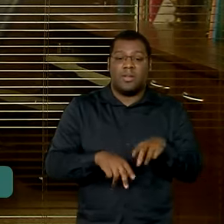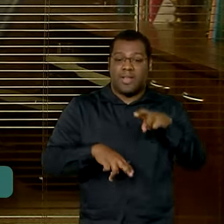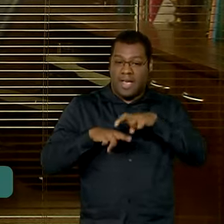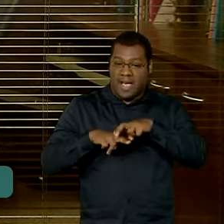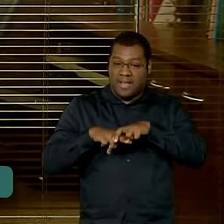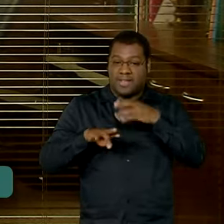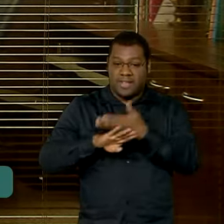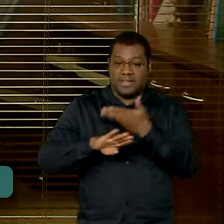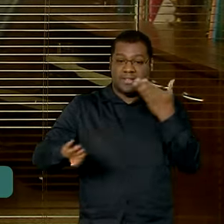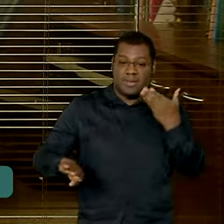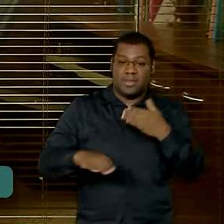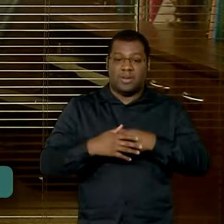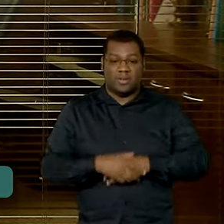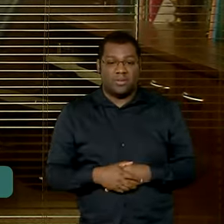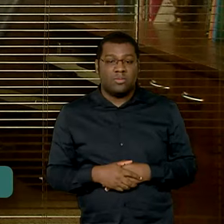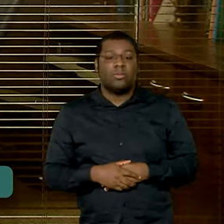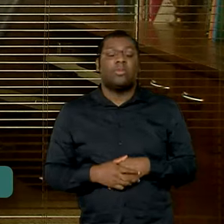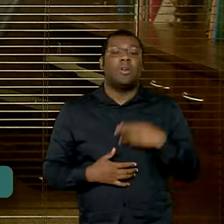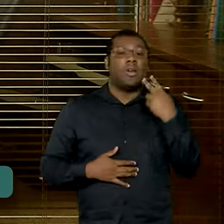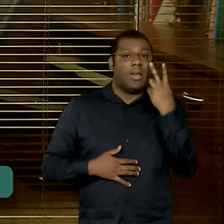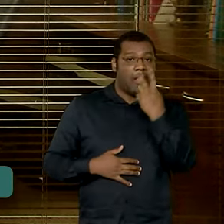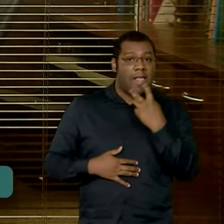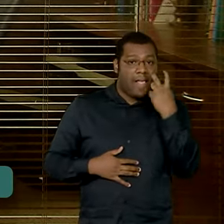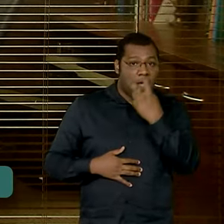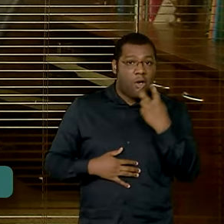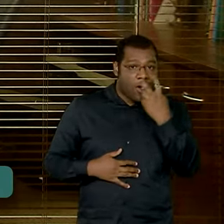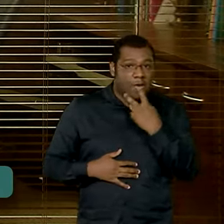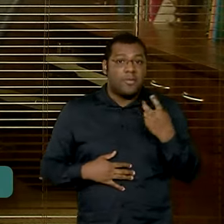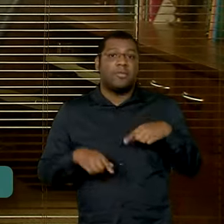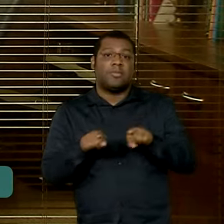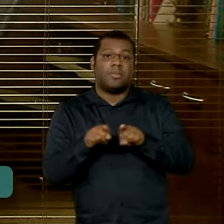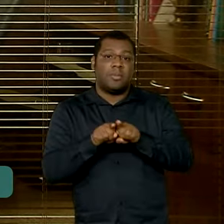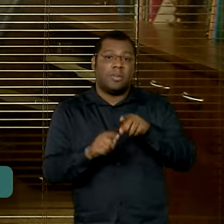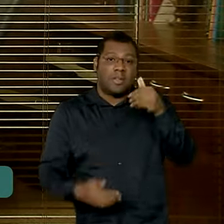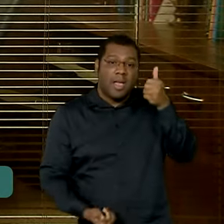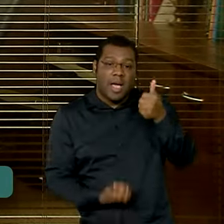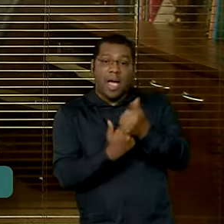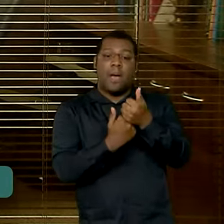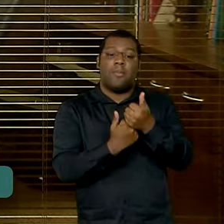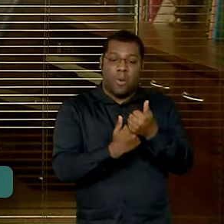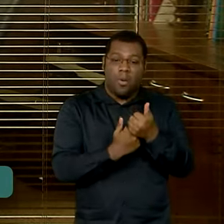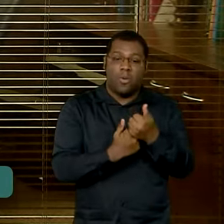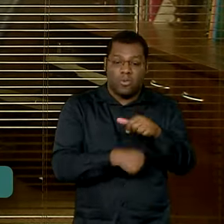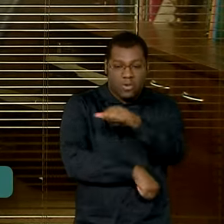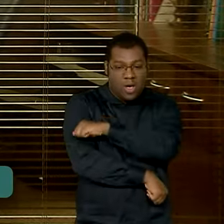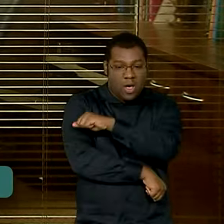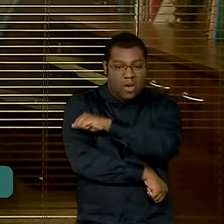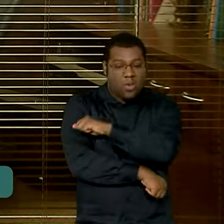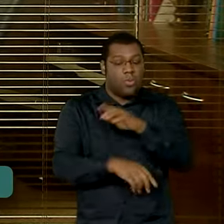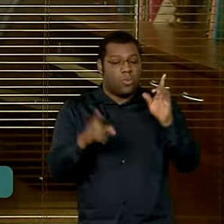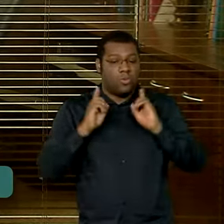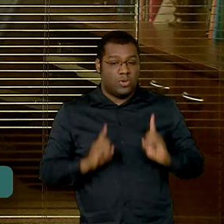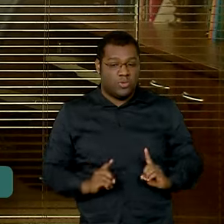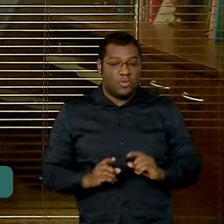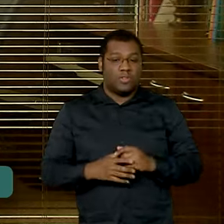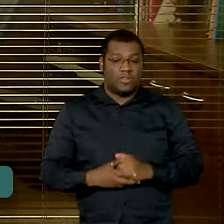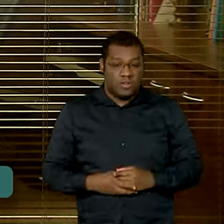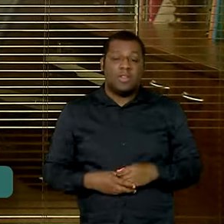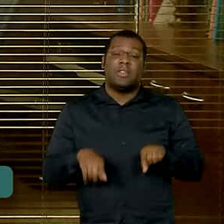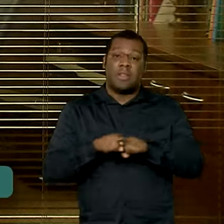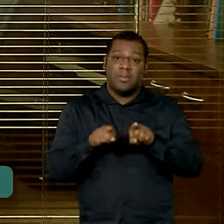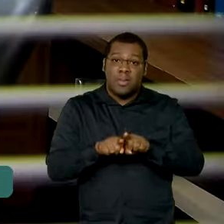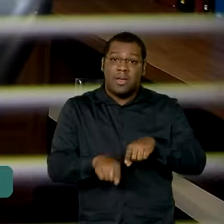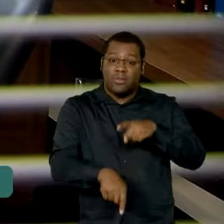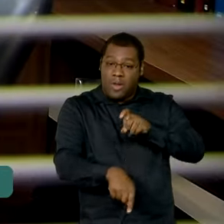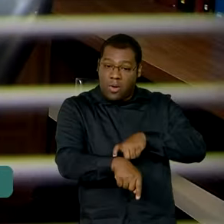leitura labial, mesa para cadeiras de rodas, apoio para pernas e pé, e ainda tempo adicional para a conclusão das